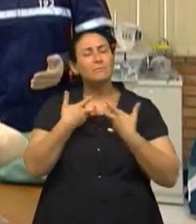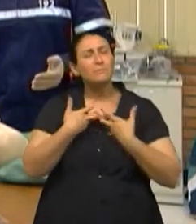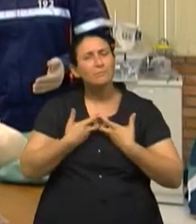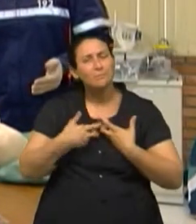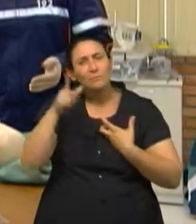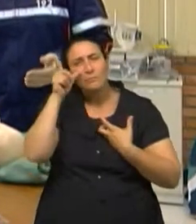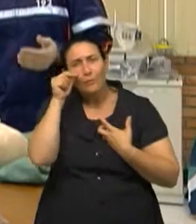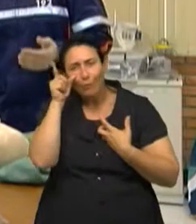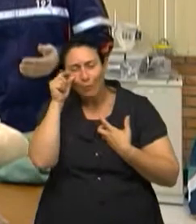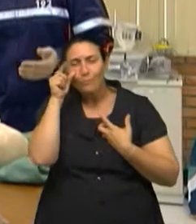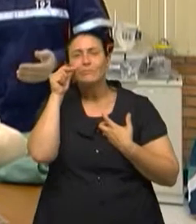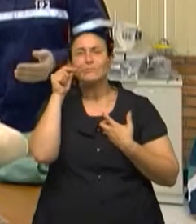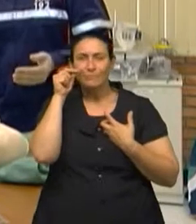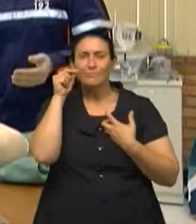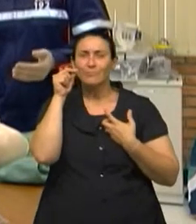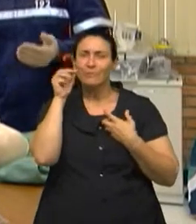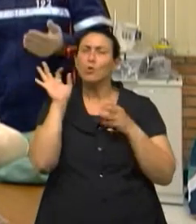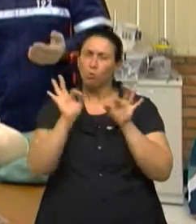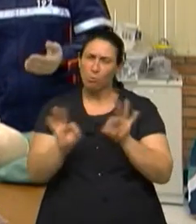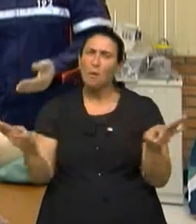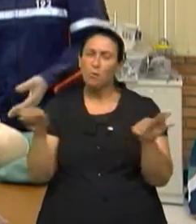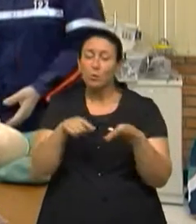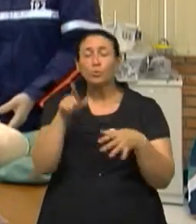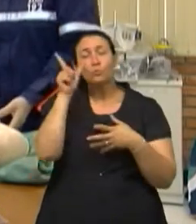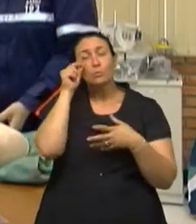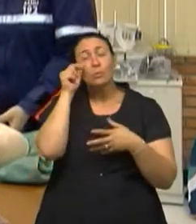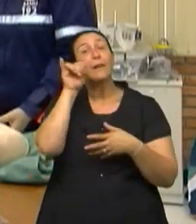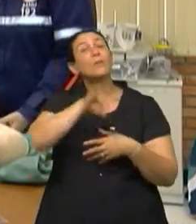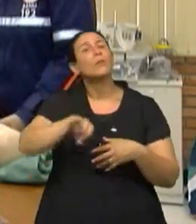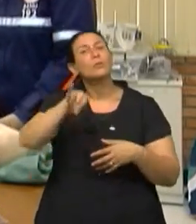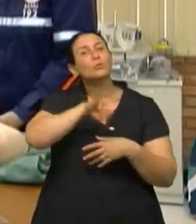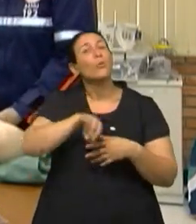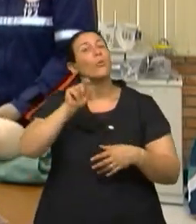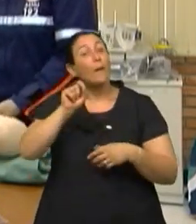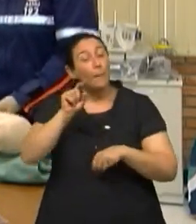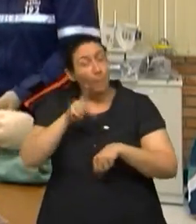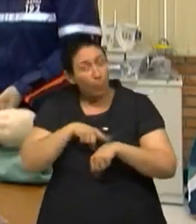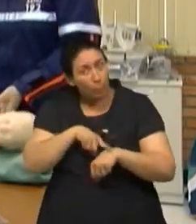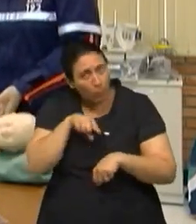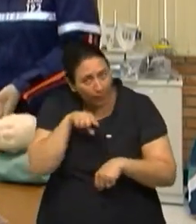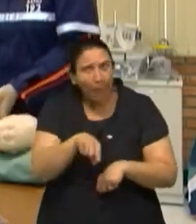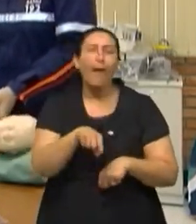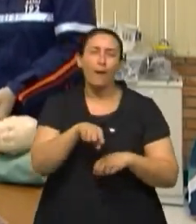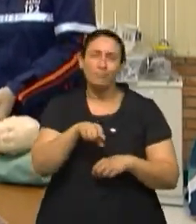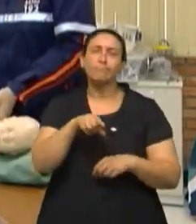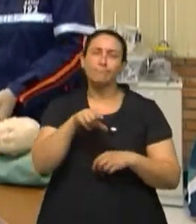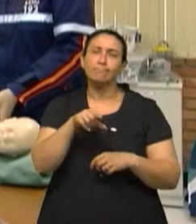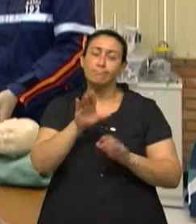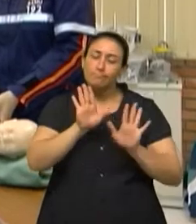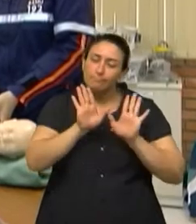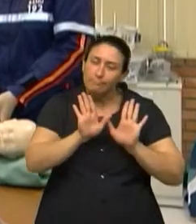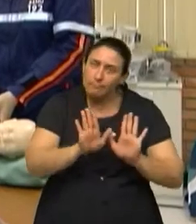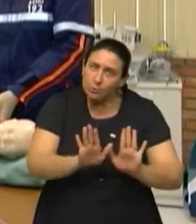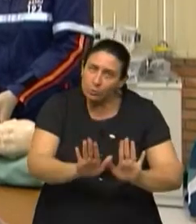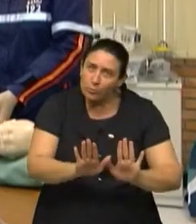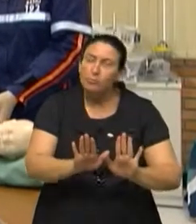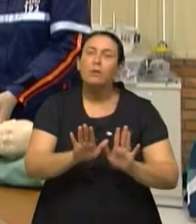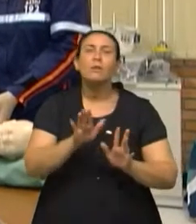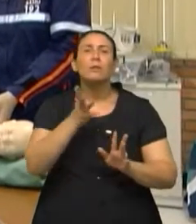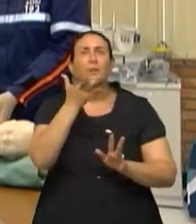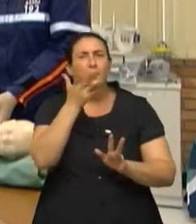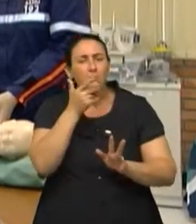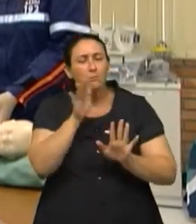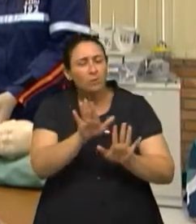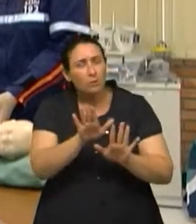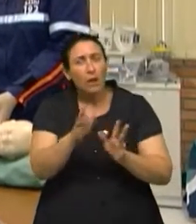sonolência, né? Ela fica bastante sonolenta. E é importante, então, neste período, que a gente deixe esse adulto ou criança